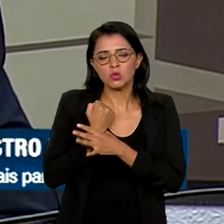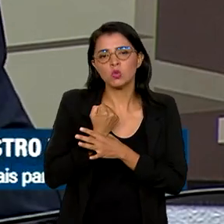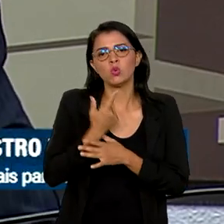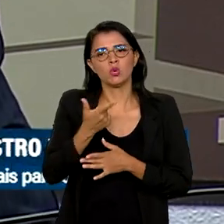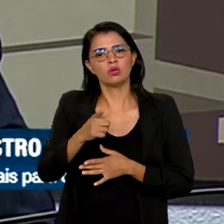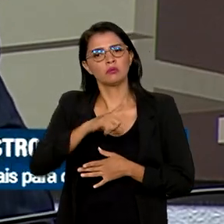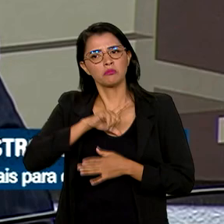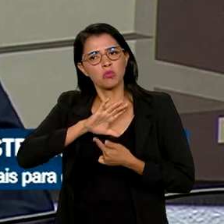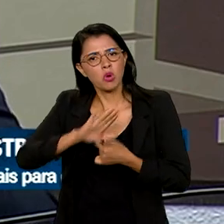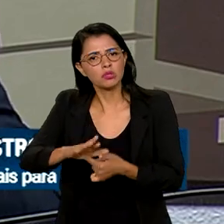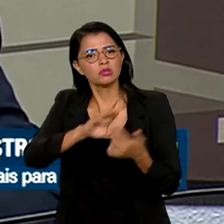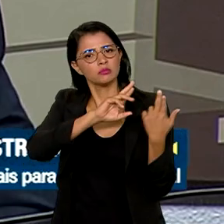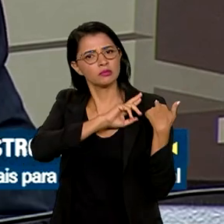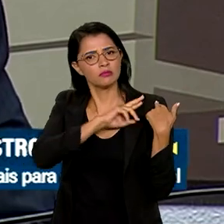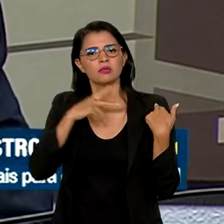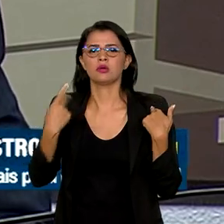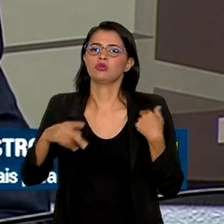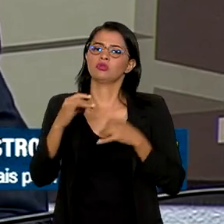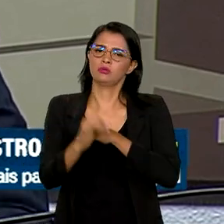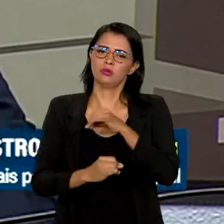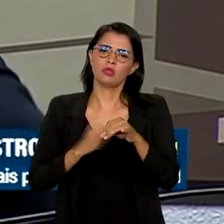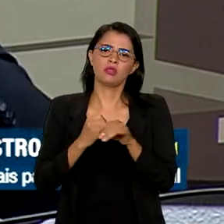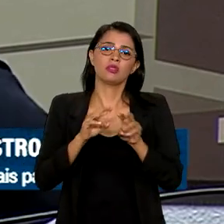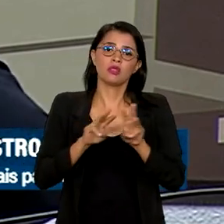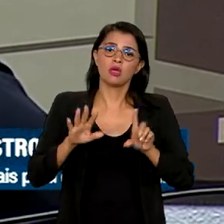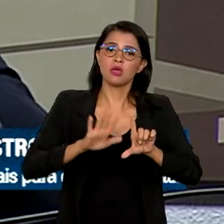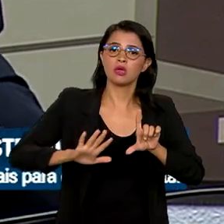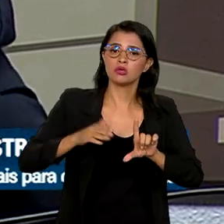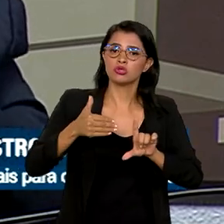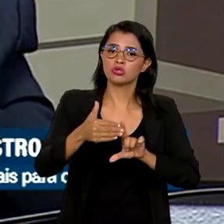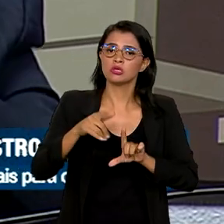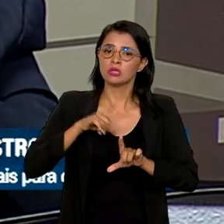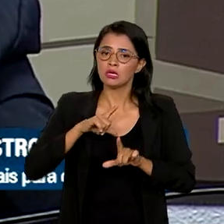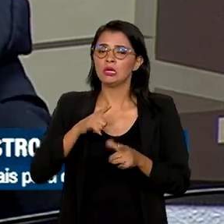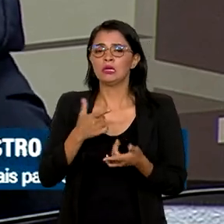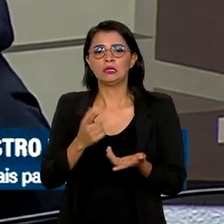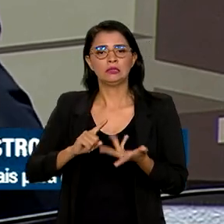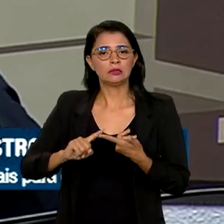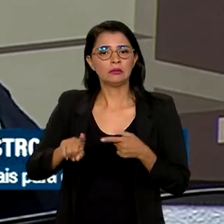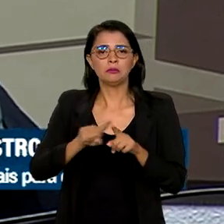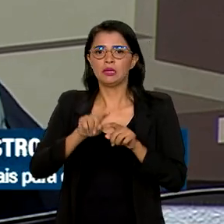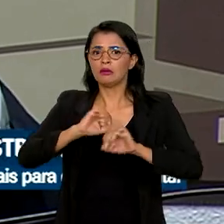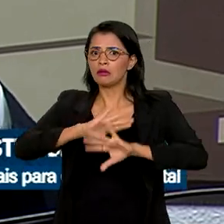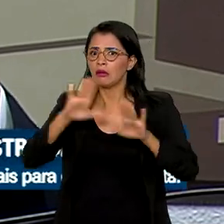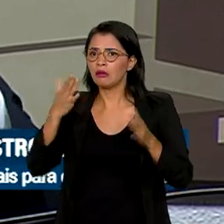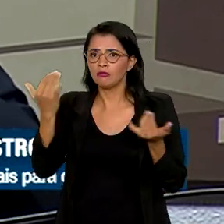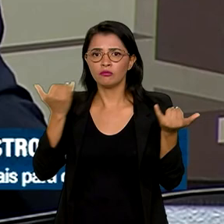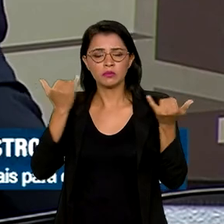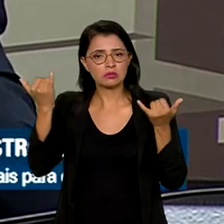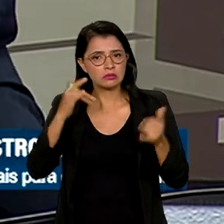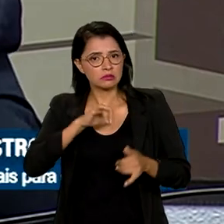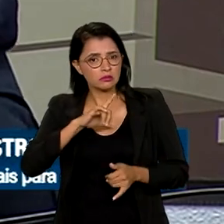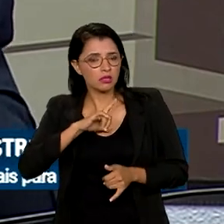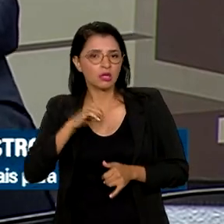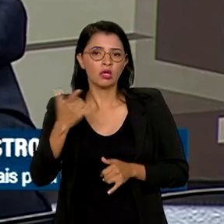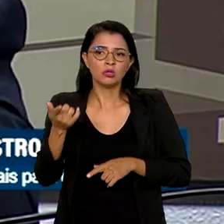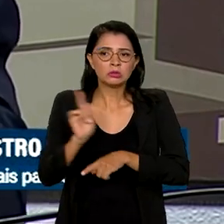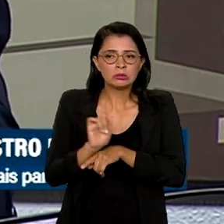de responsabilidade para as plataformas e que assegure o máximo de transparência possível no